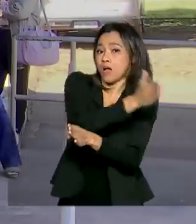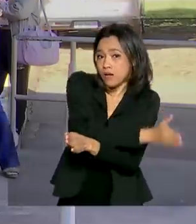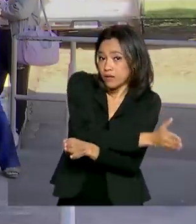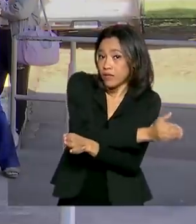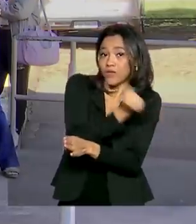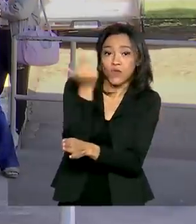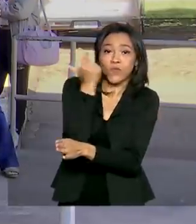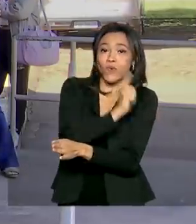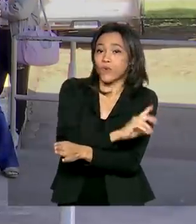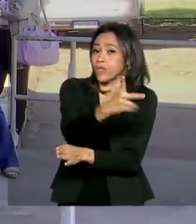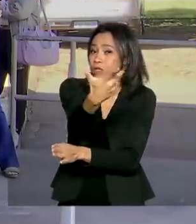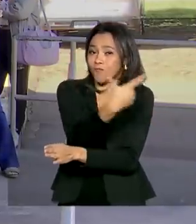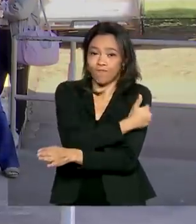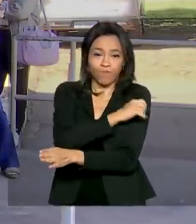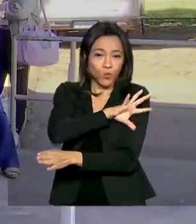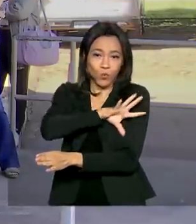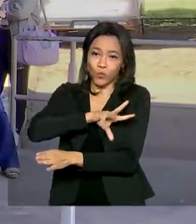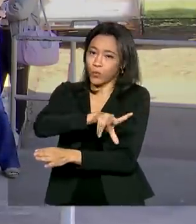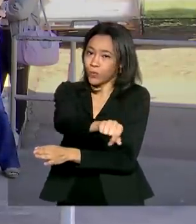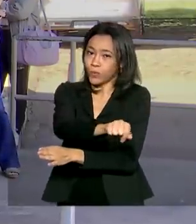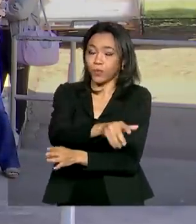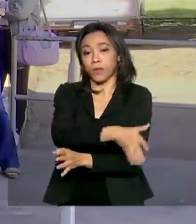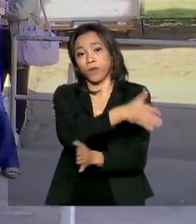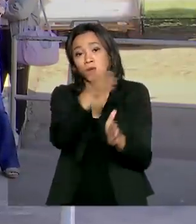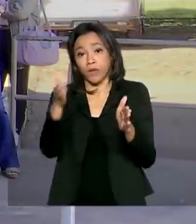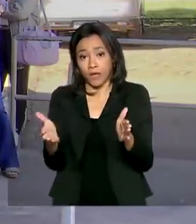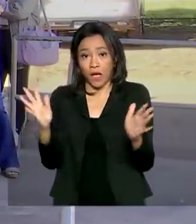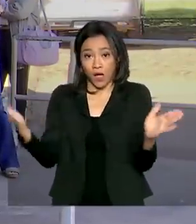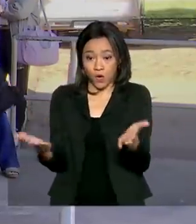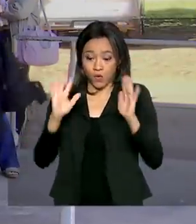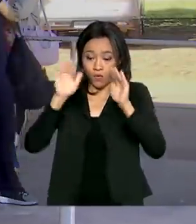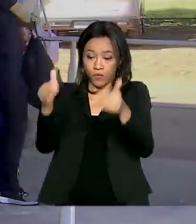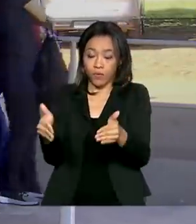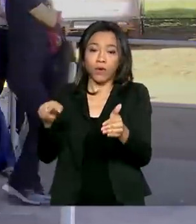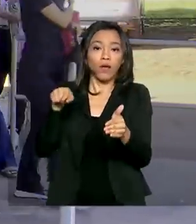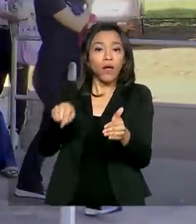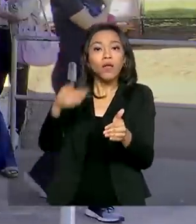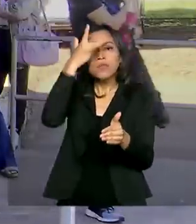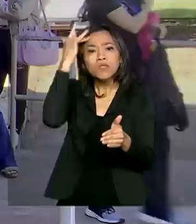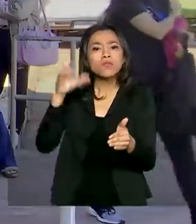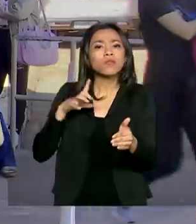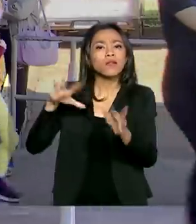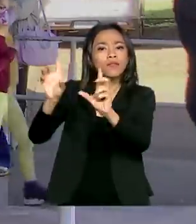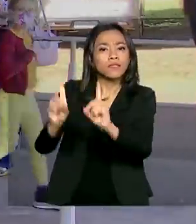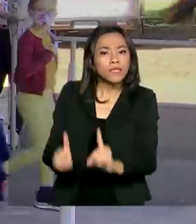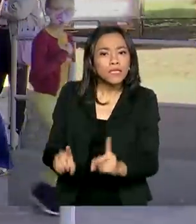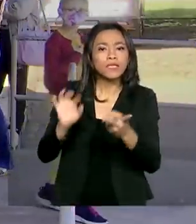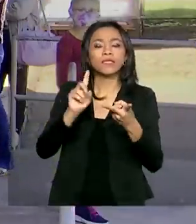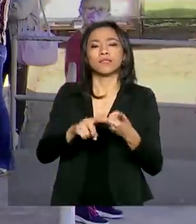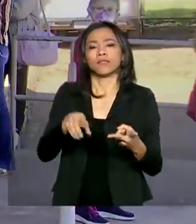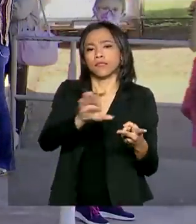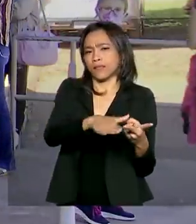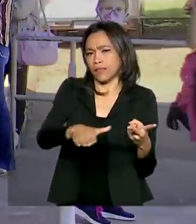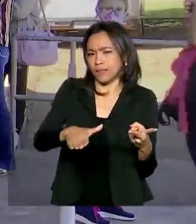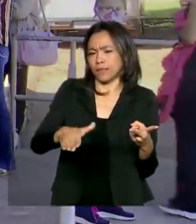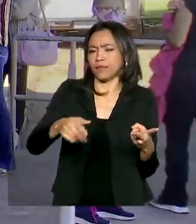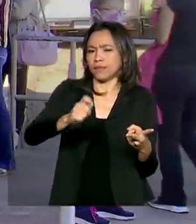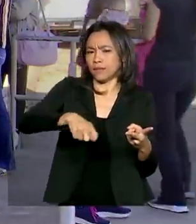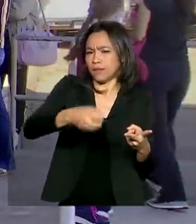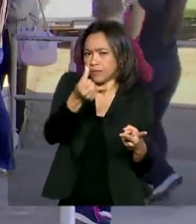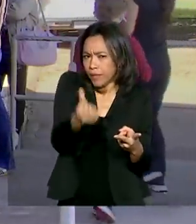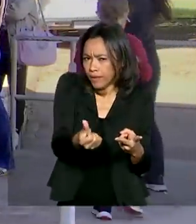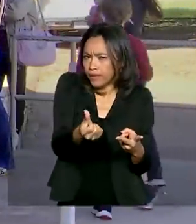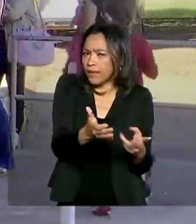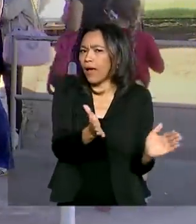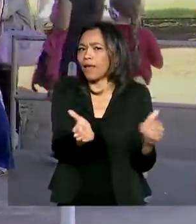meta não foi alcançada. Agora, o foco é nas pessoas com deficiência, nas crianças de 6 meses